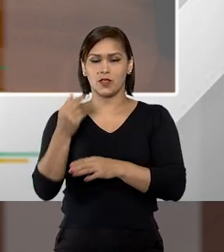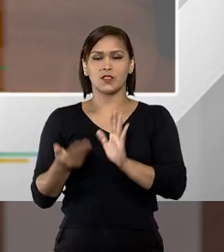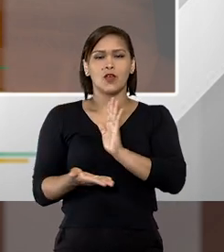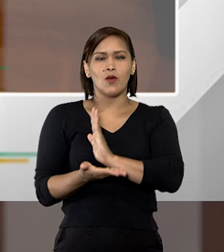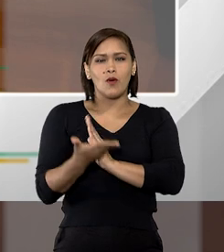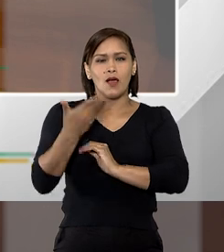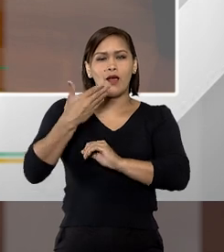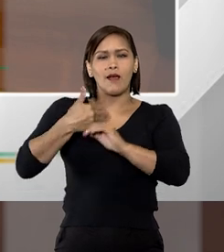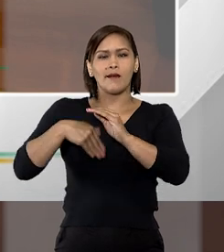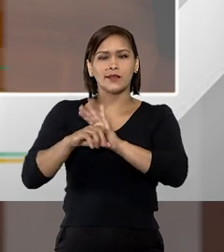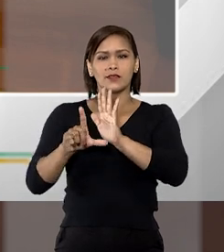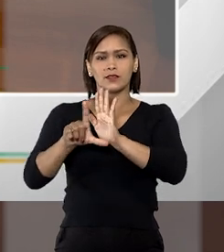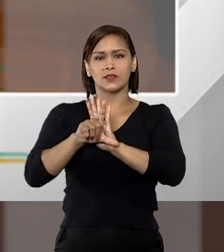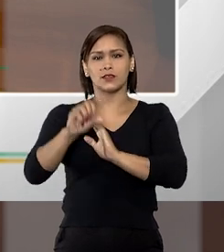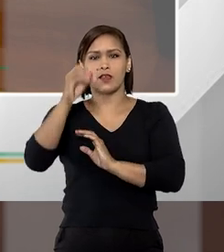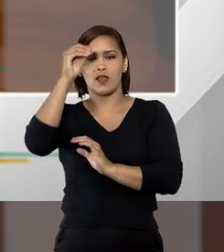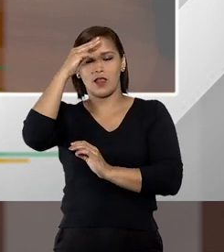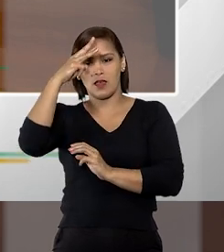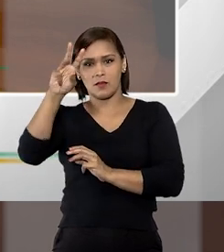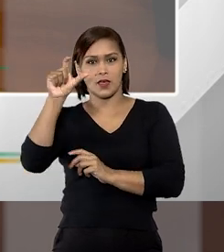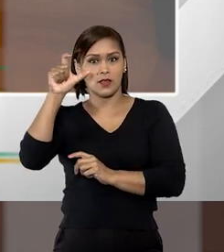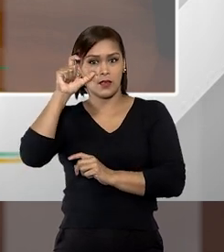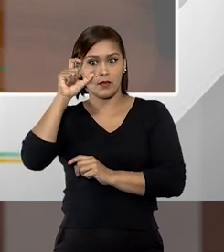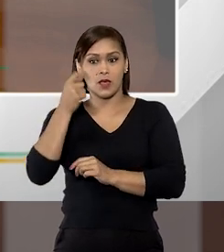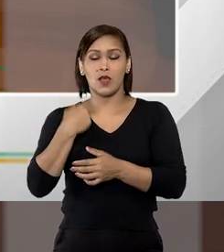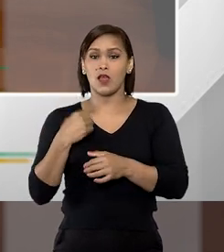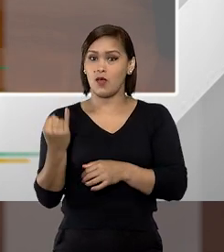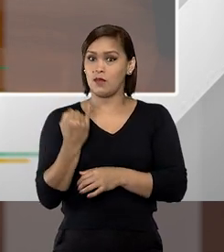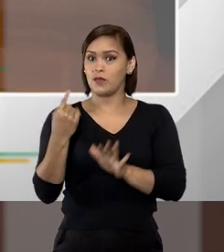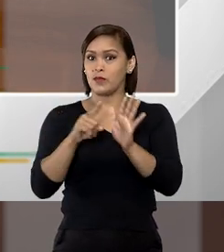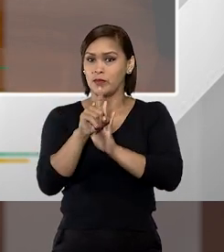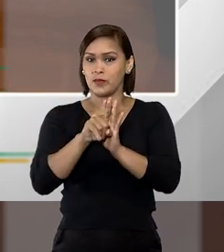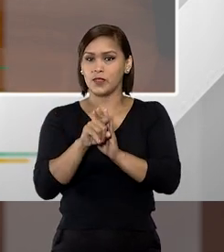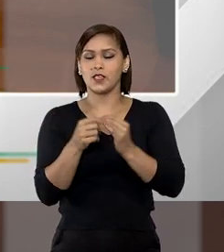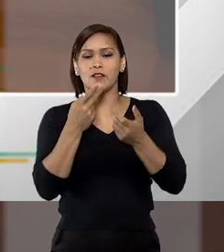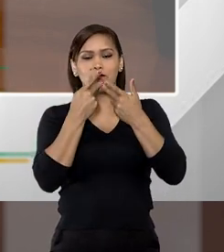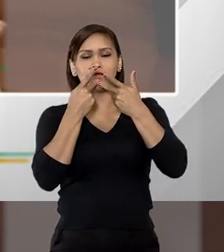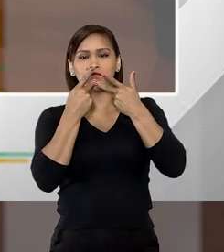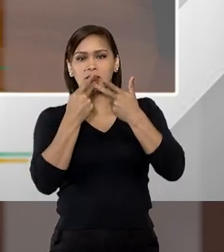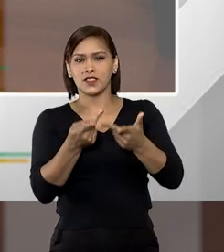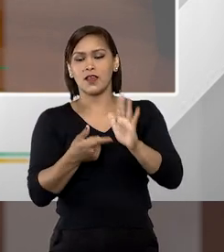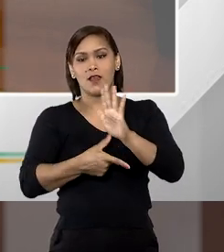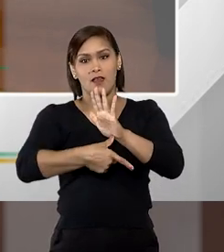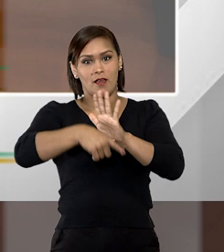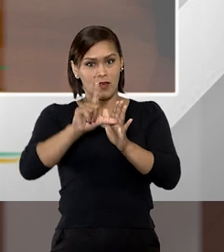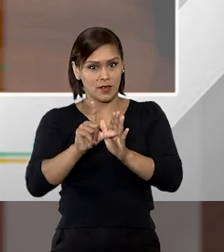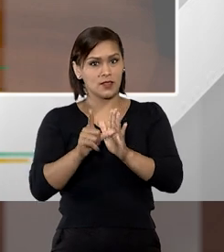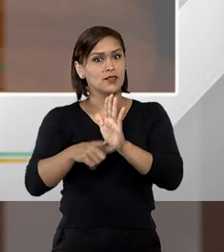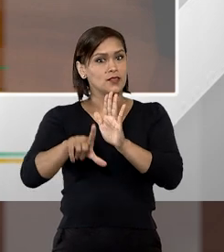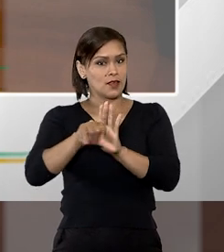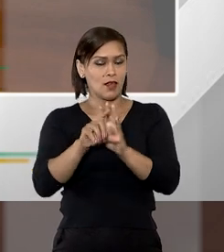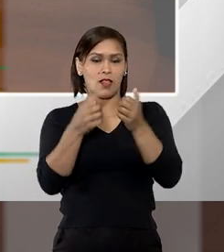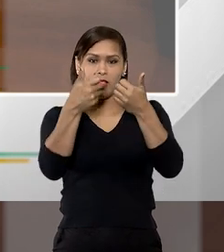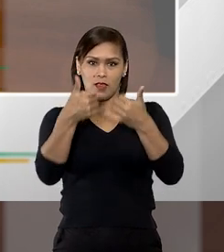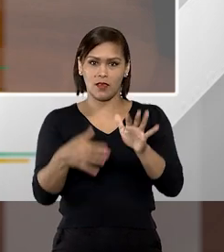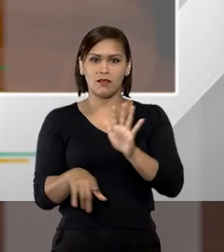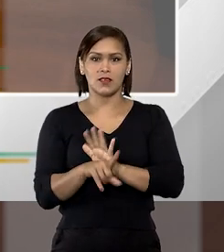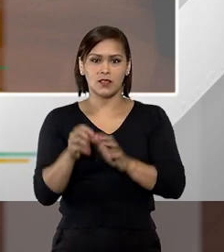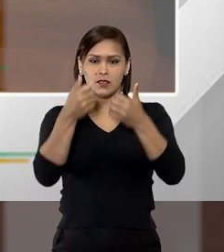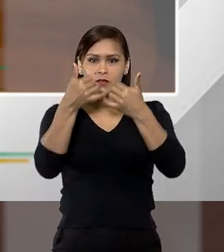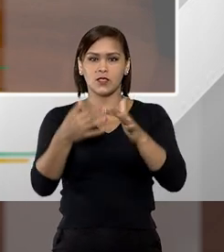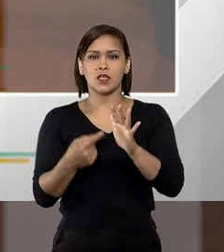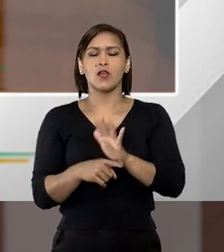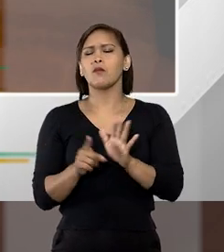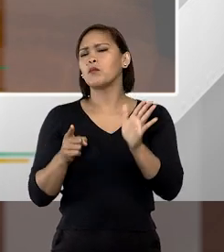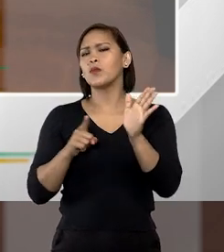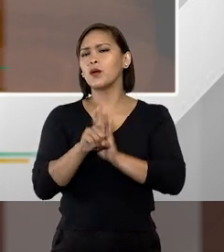antes da Lei Maria da Penha, então olha a importância dessa pesquisa, né, e vai dizer para nós então desde antes da Lei Maria da Penha, vai